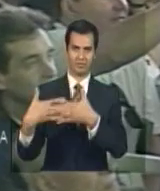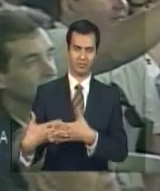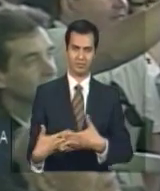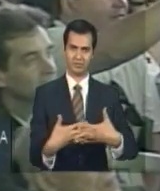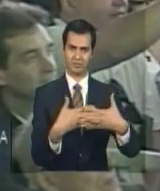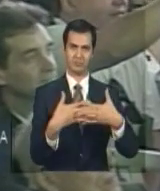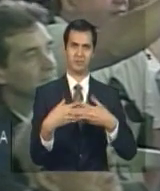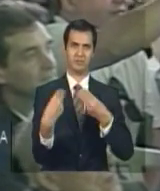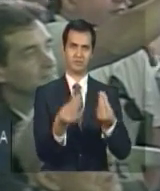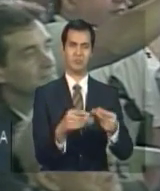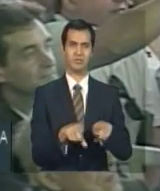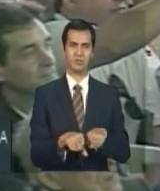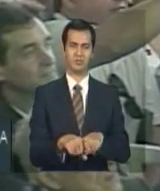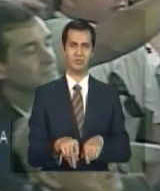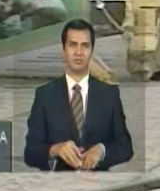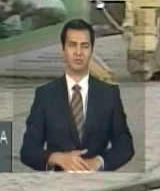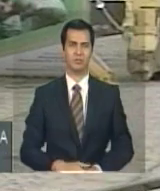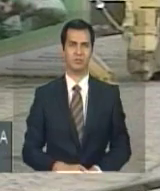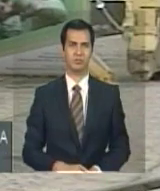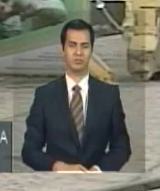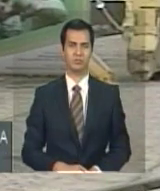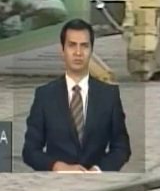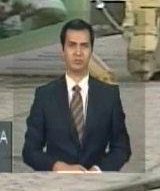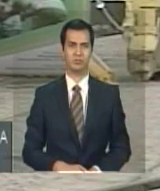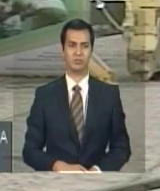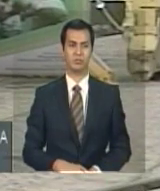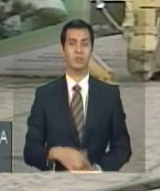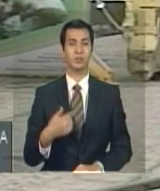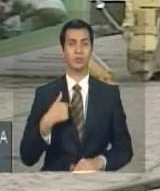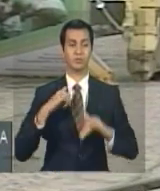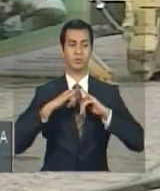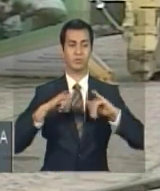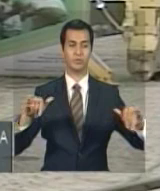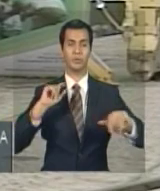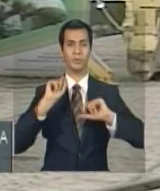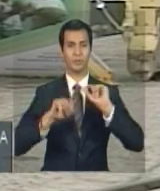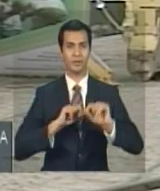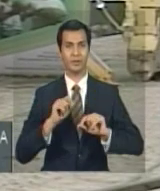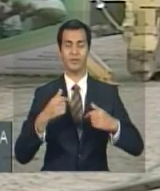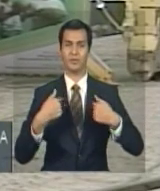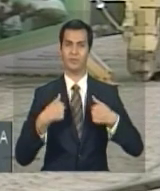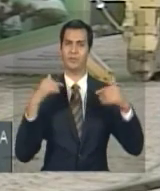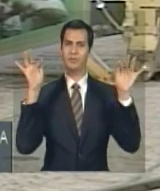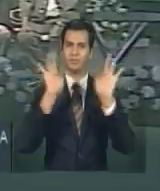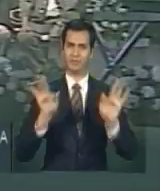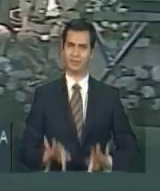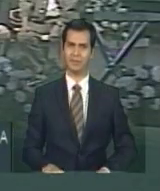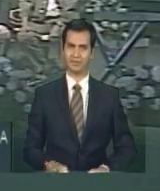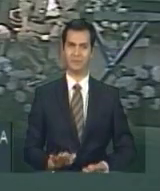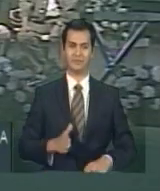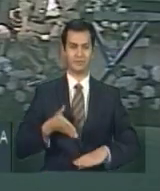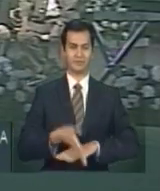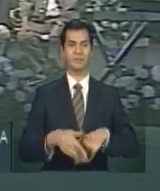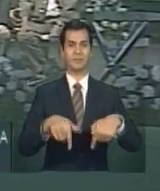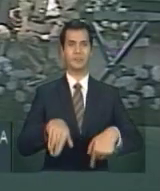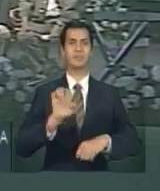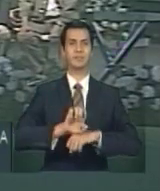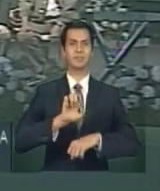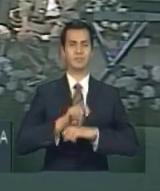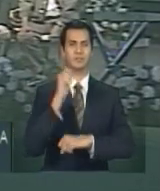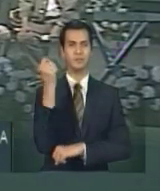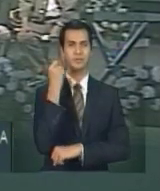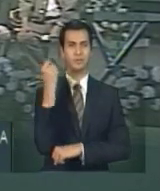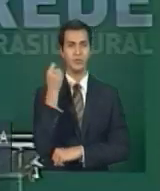retroescavadeiras. E dizer que eu estou, de fato, muito feliz de estar aqui no Rio Grande do Sul nesse final